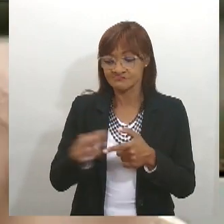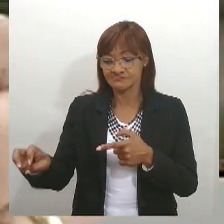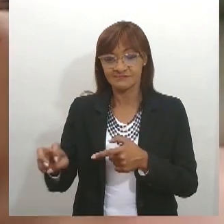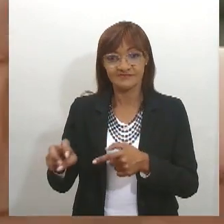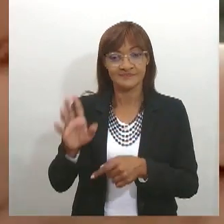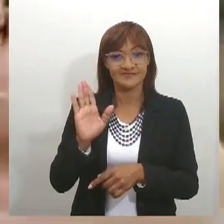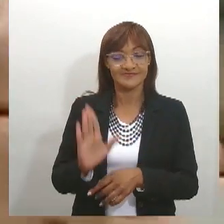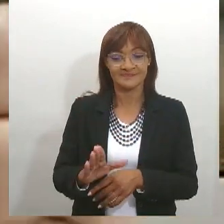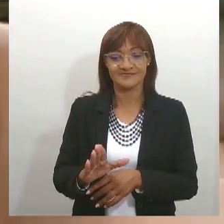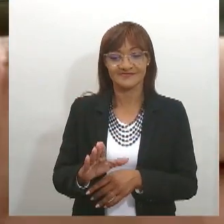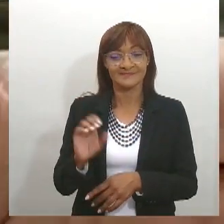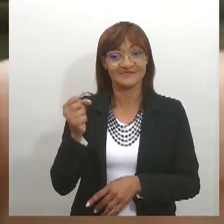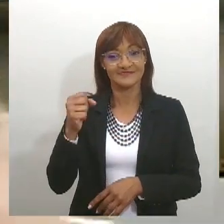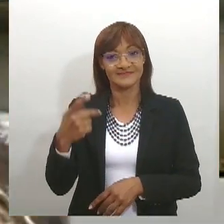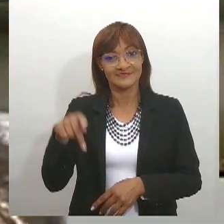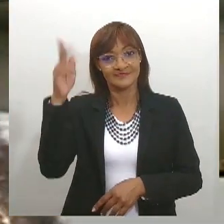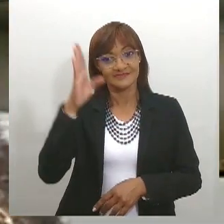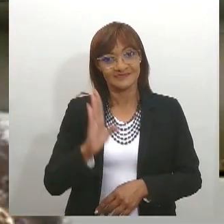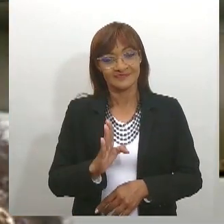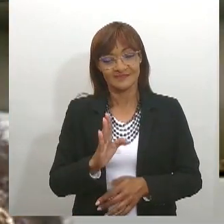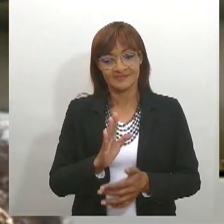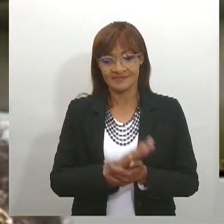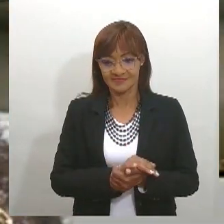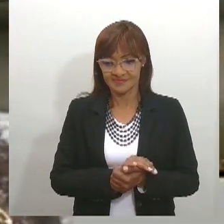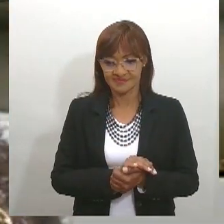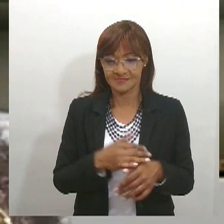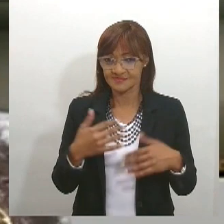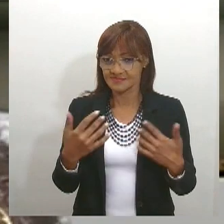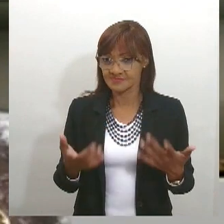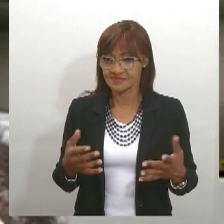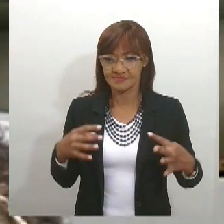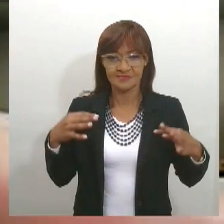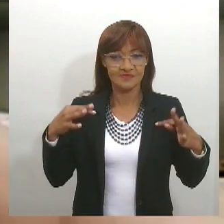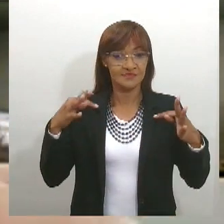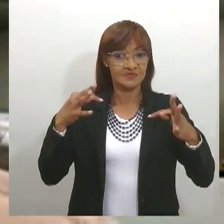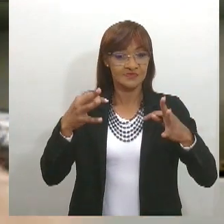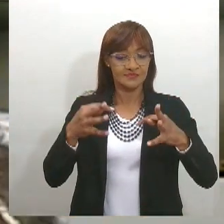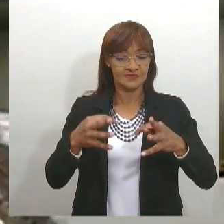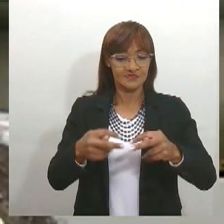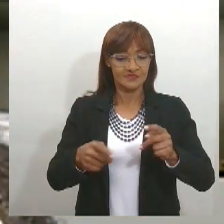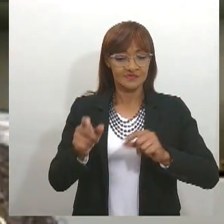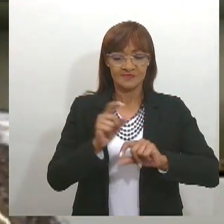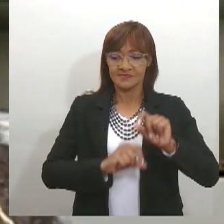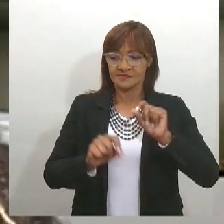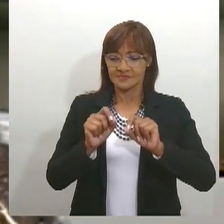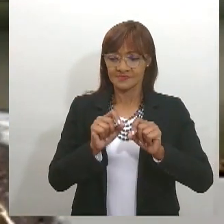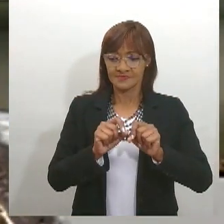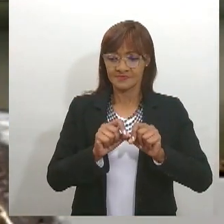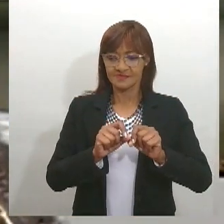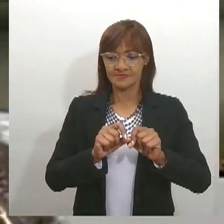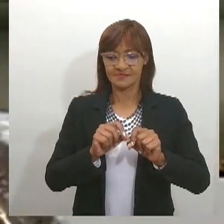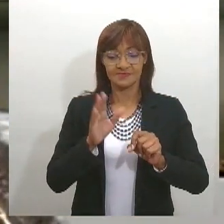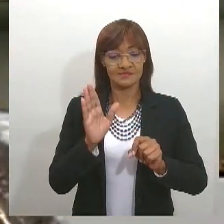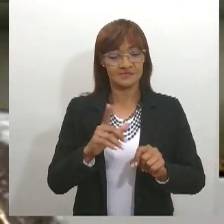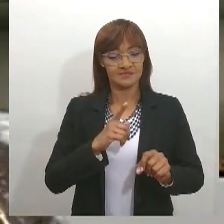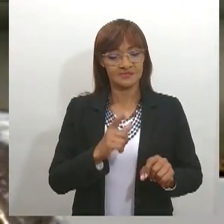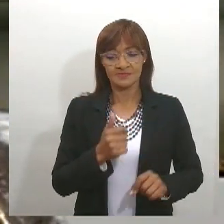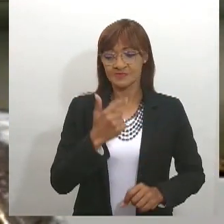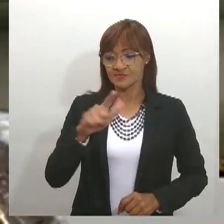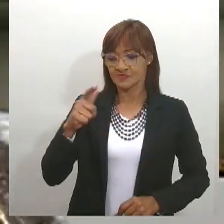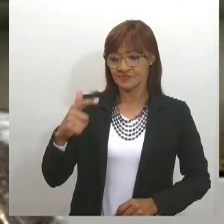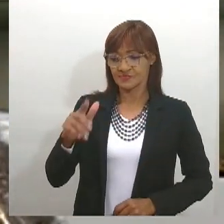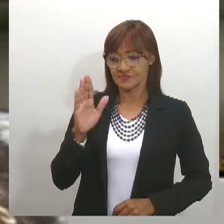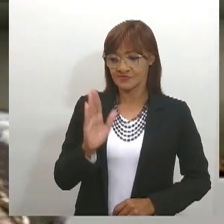Ora, todas essas credenciais, somadas a tantas outras, que não caberia aqui no tempo que nós